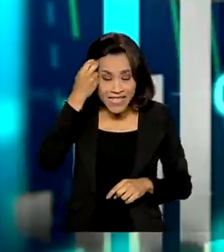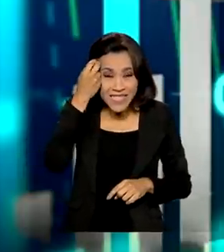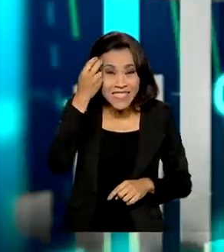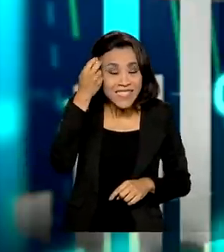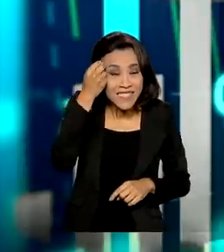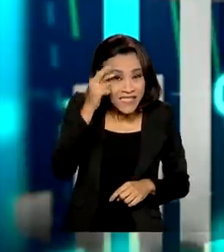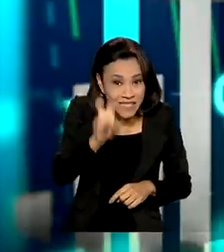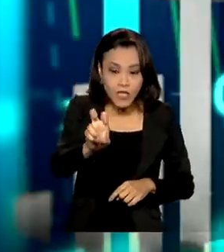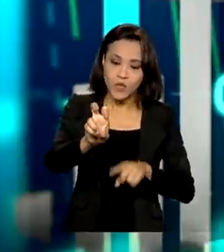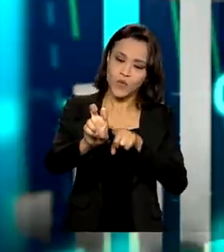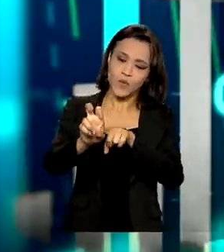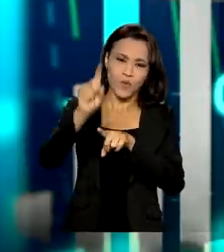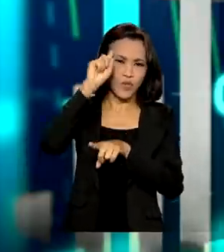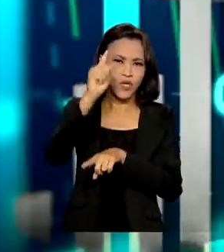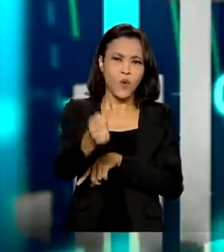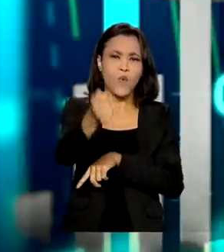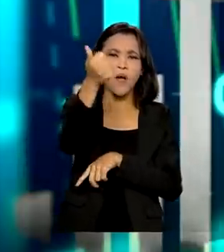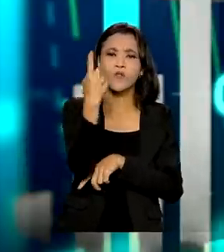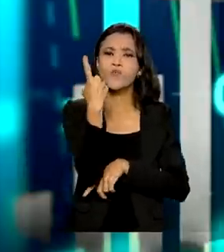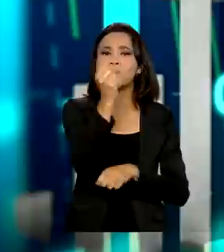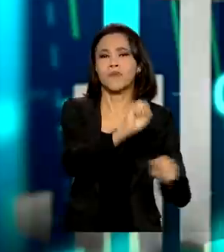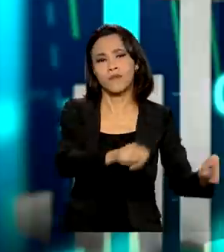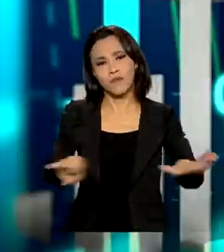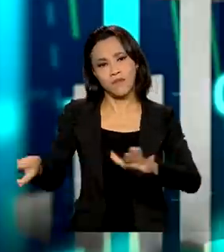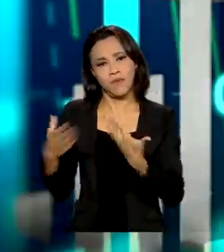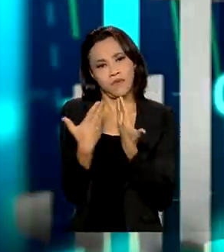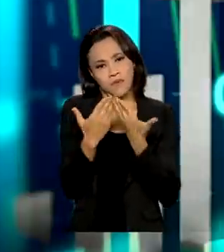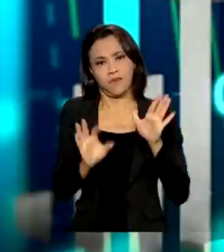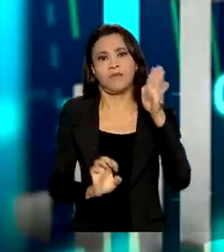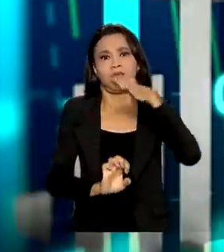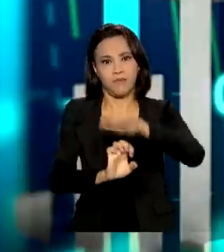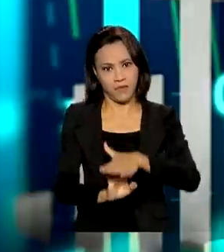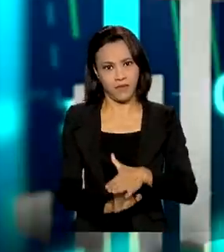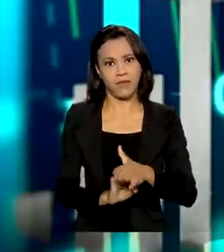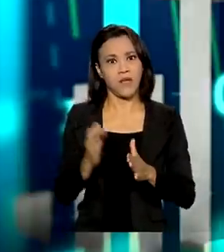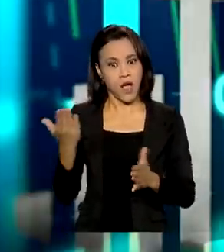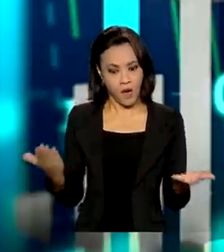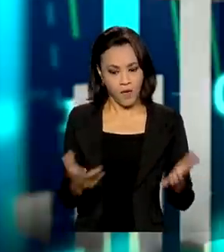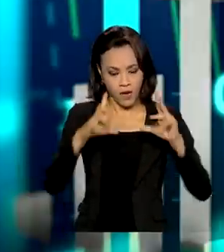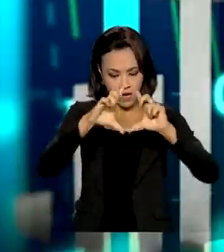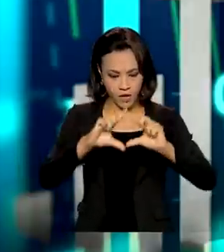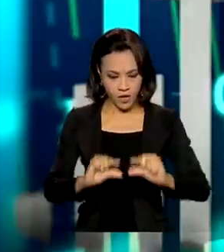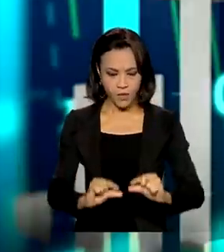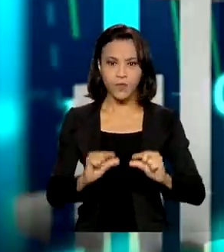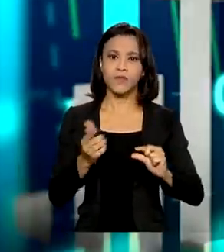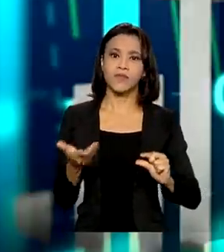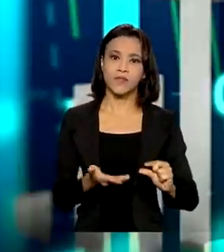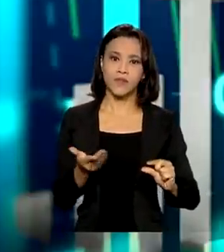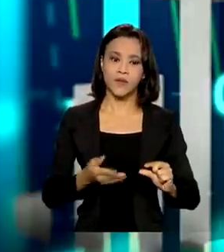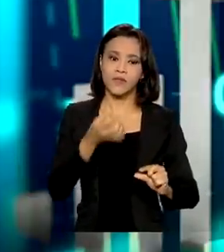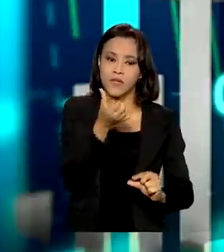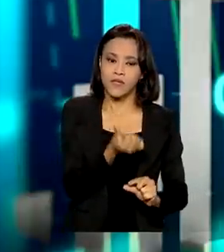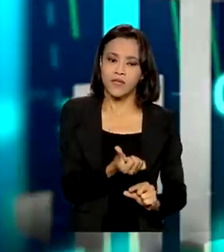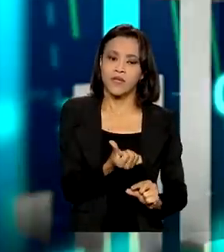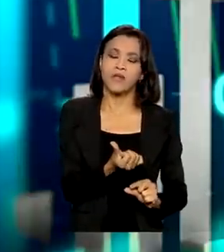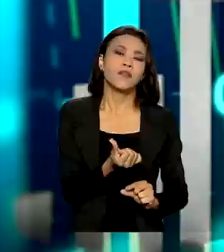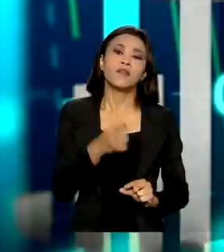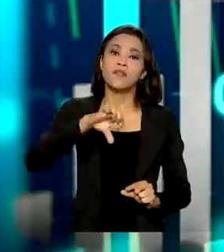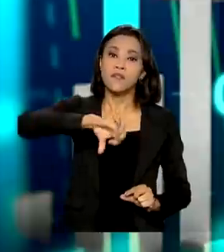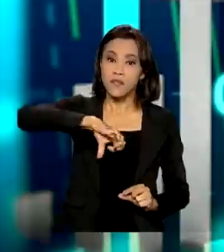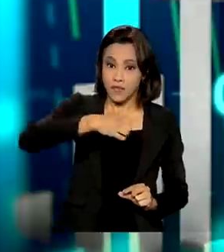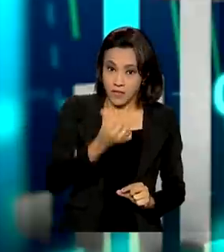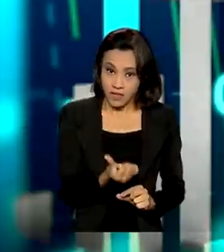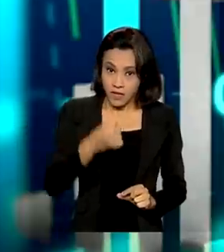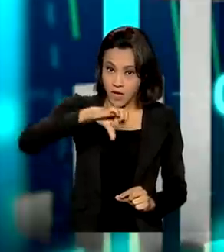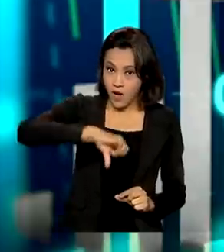horas, ou seja, quase uma semana para se abrir uma empresa, a gente observa, então, que houve uma redução de em torno de 69% em termos de tempo.